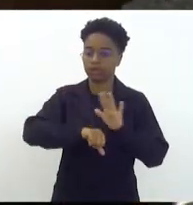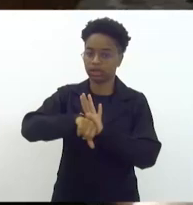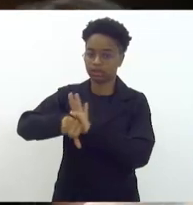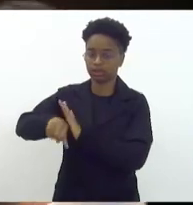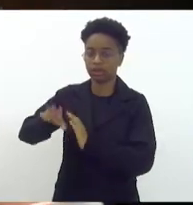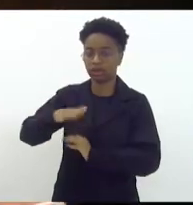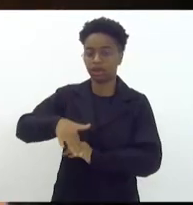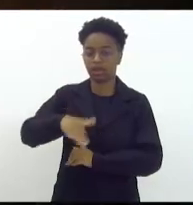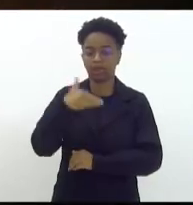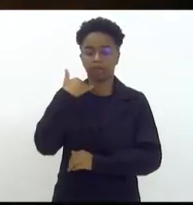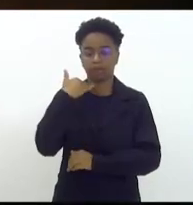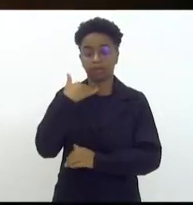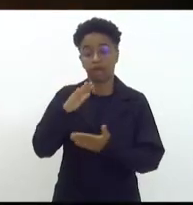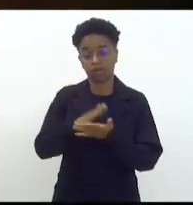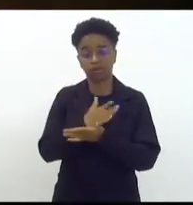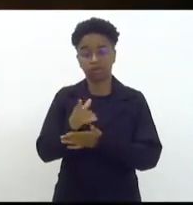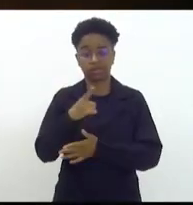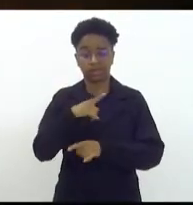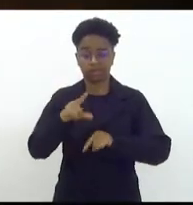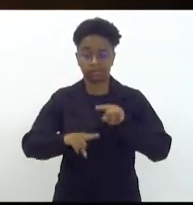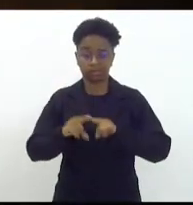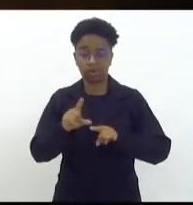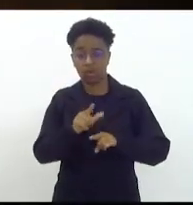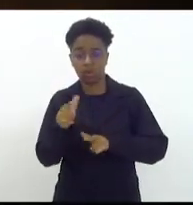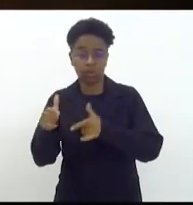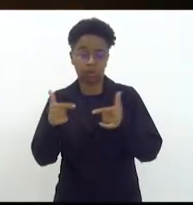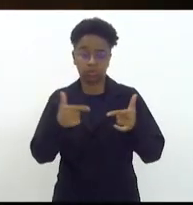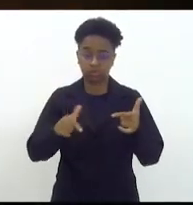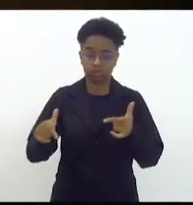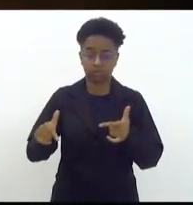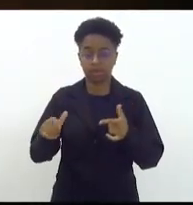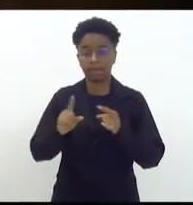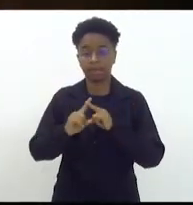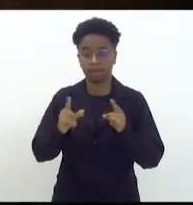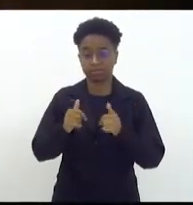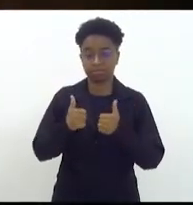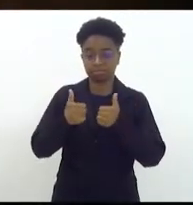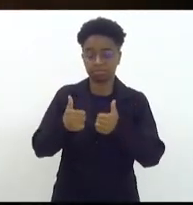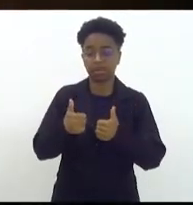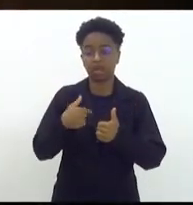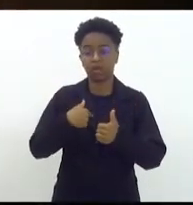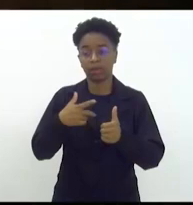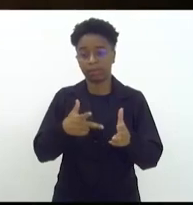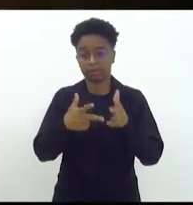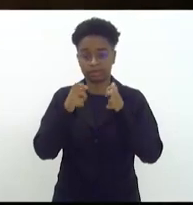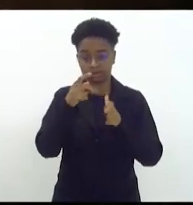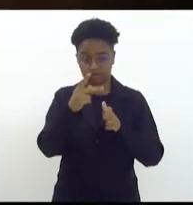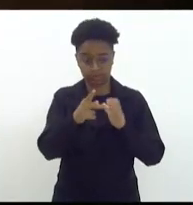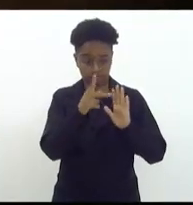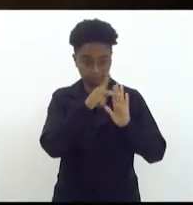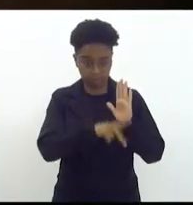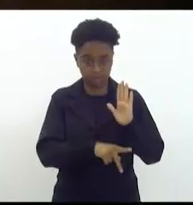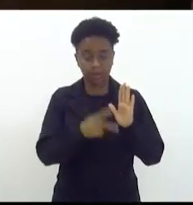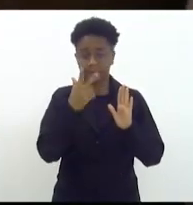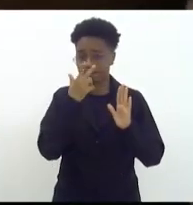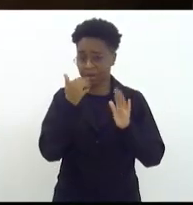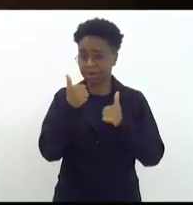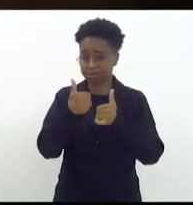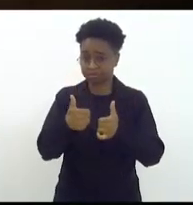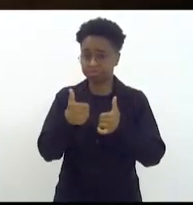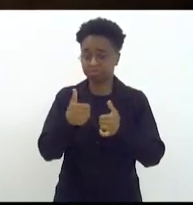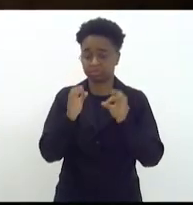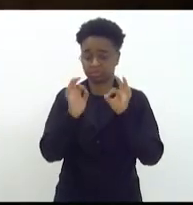equipamento e outros não tinham, e isso era muito efetivo. E eu vendo o projeto de Vossa Excelência, me parece acertado,